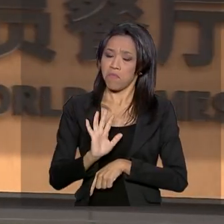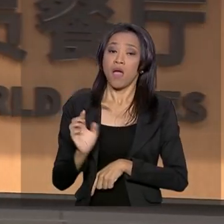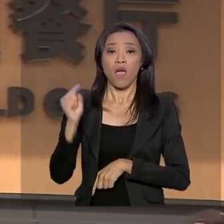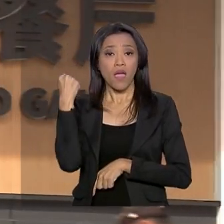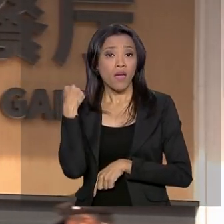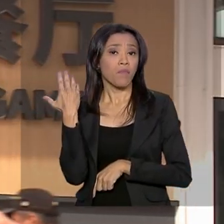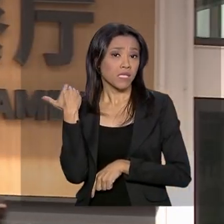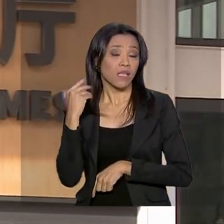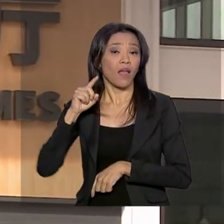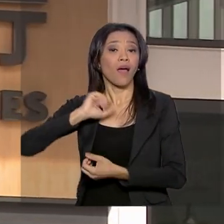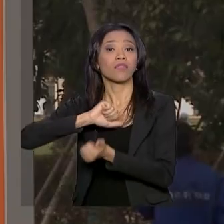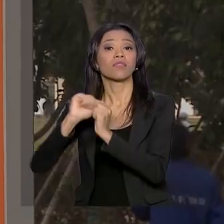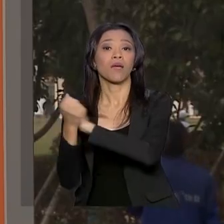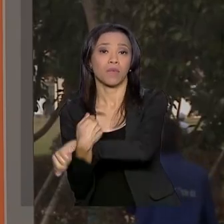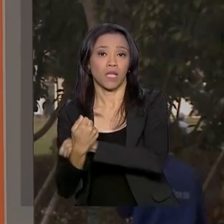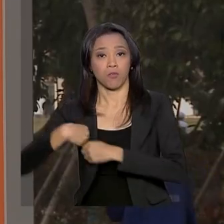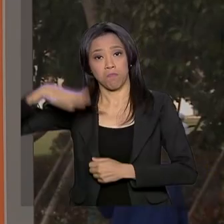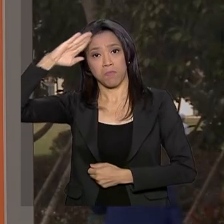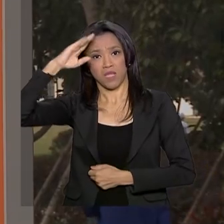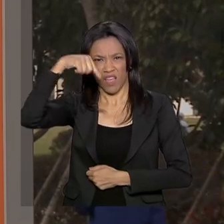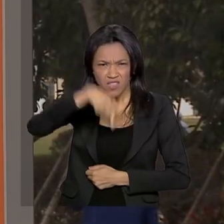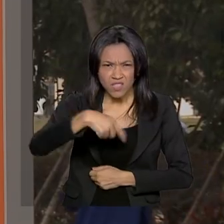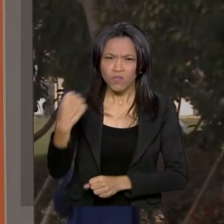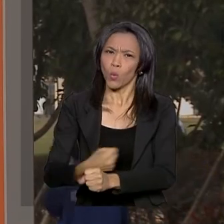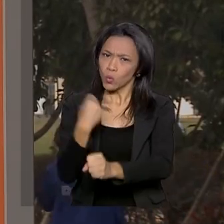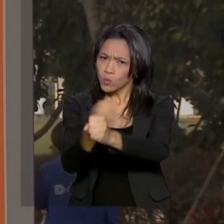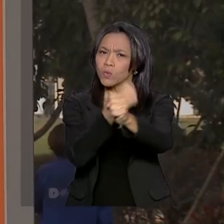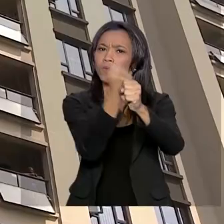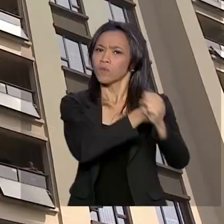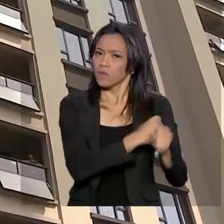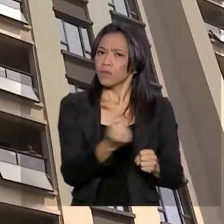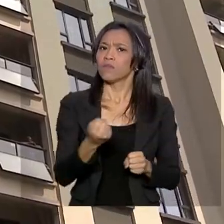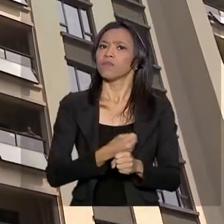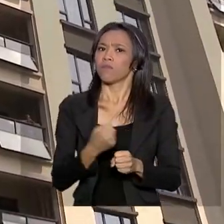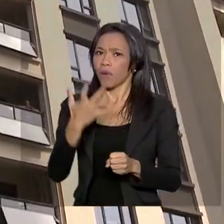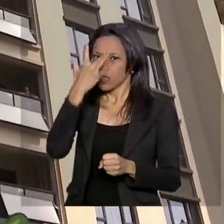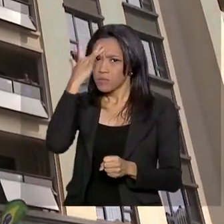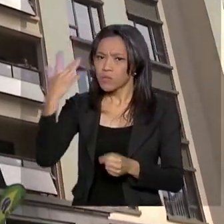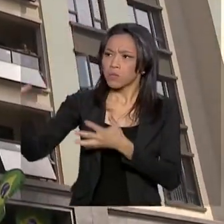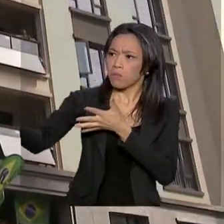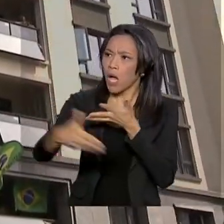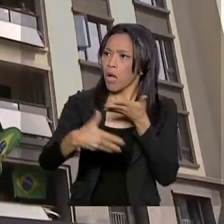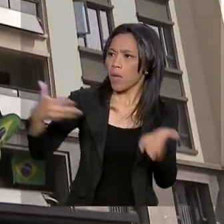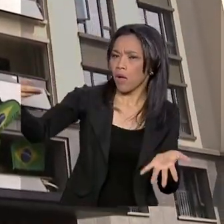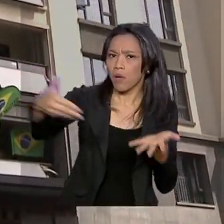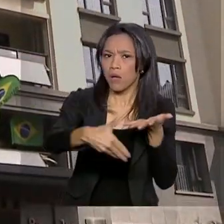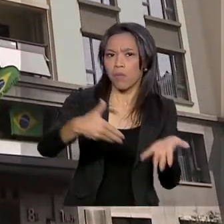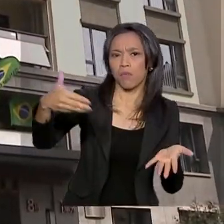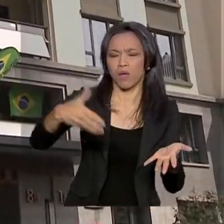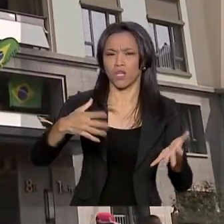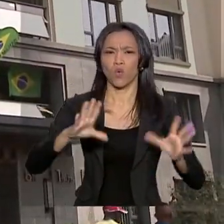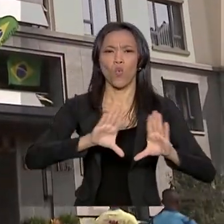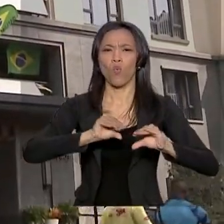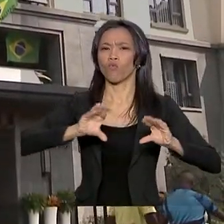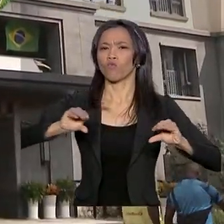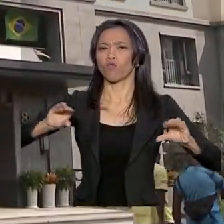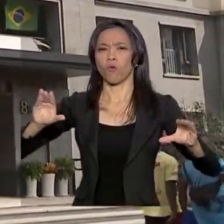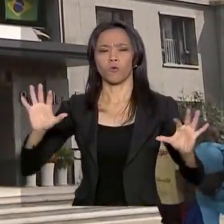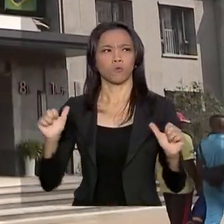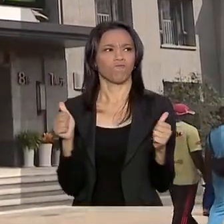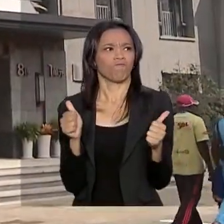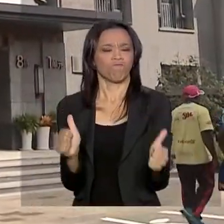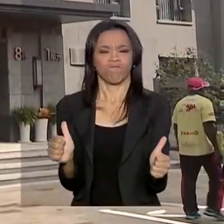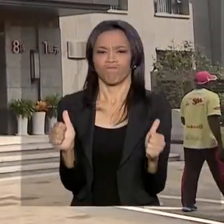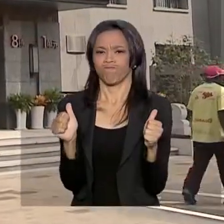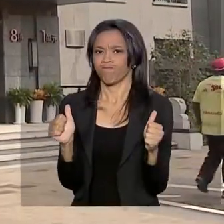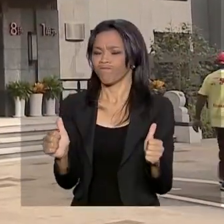tinham adaptado para receber os atletas. Isso aqui foi construído para receber os atletas e com conforto, com uma comodidade que poucas vezes